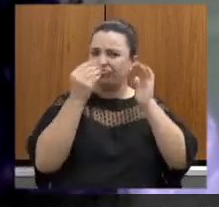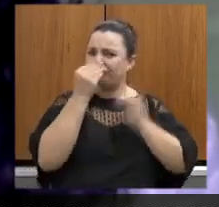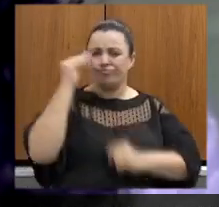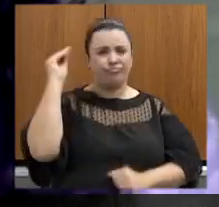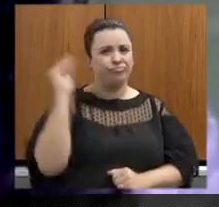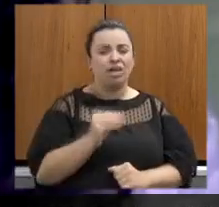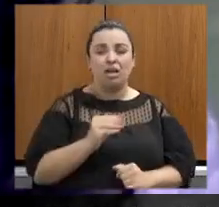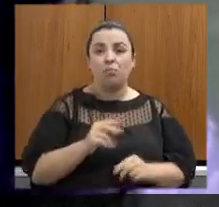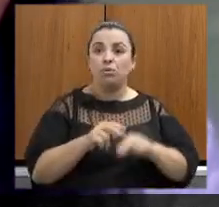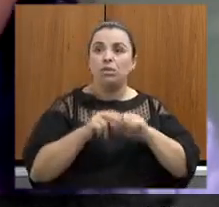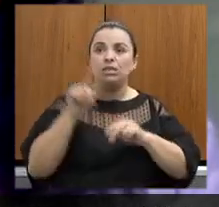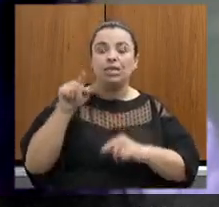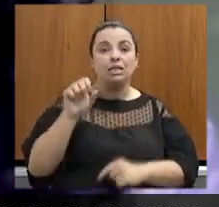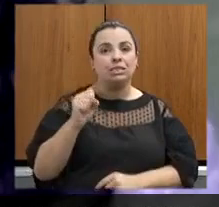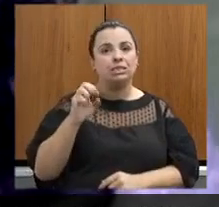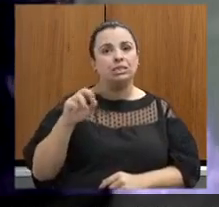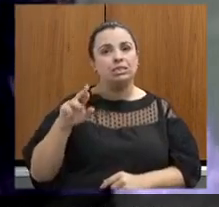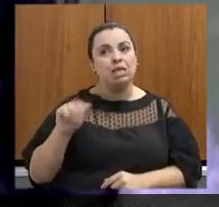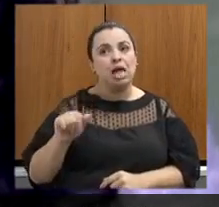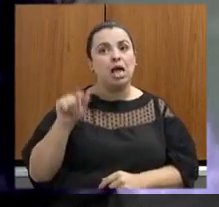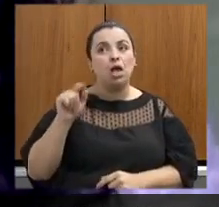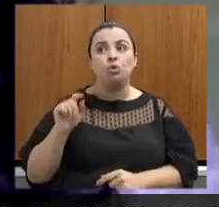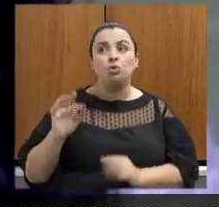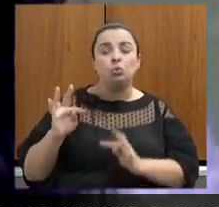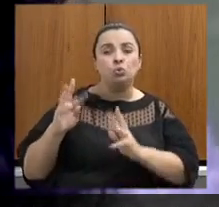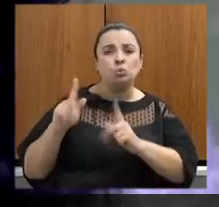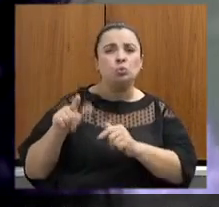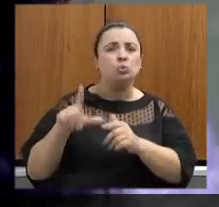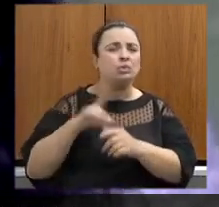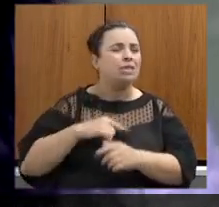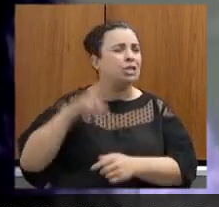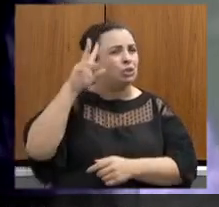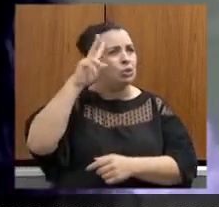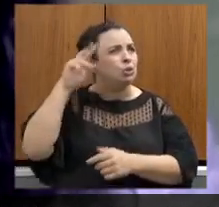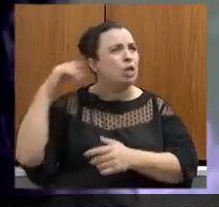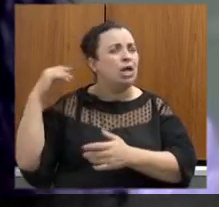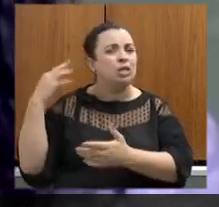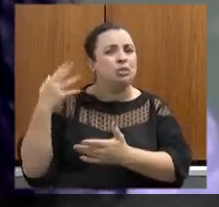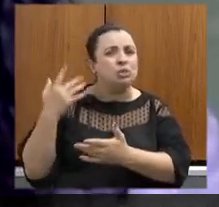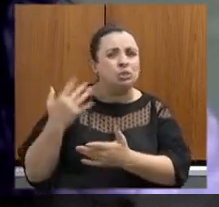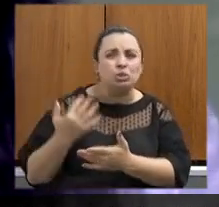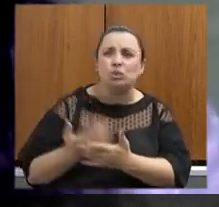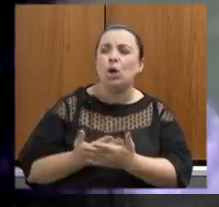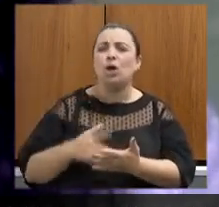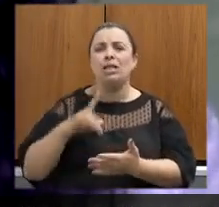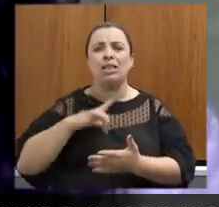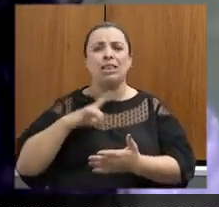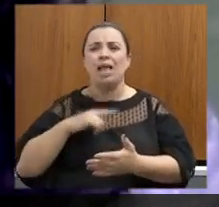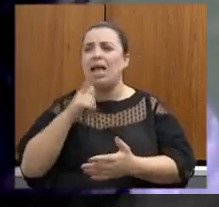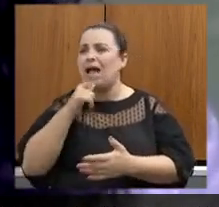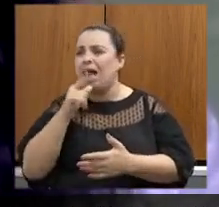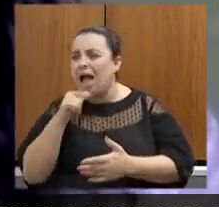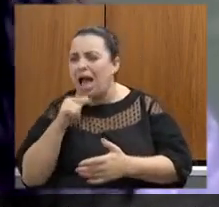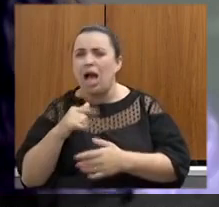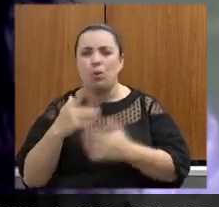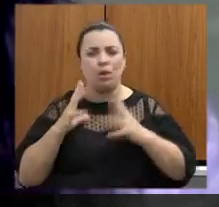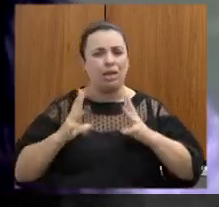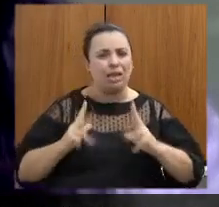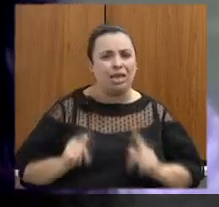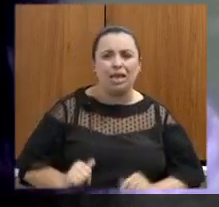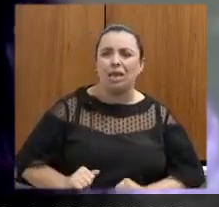Curral além de toda todo o acumulado que nós já sabemos de proteção de águas potáveis e límpidas de